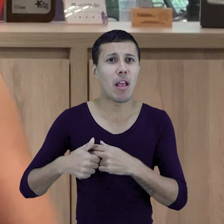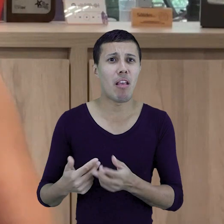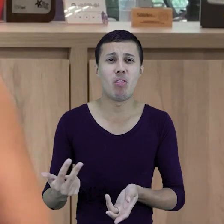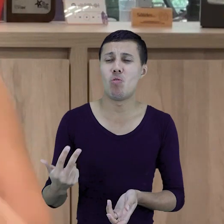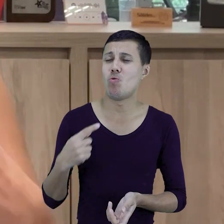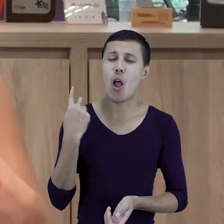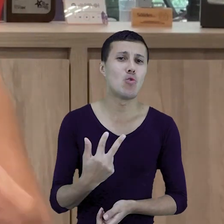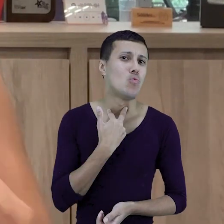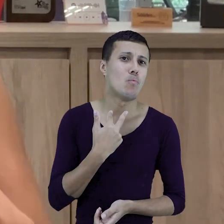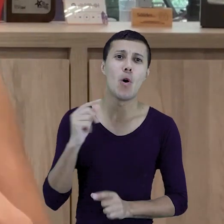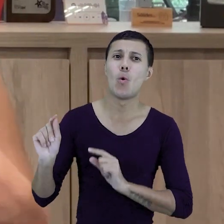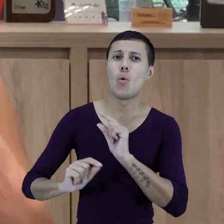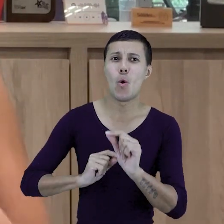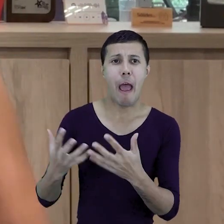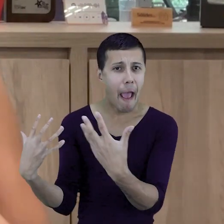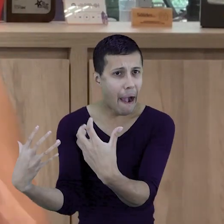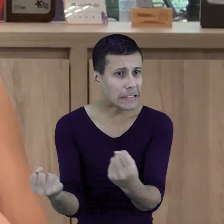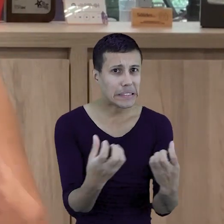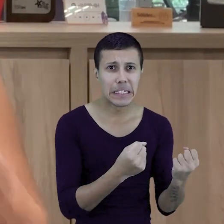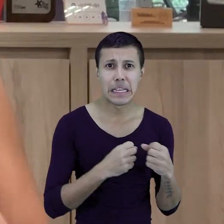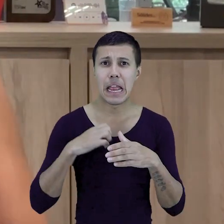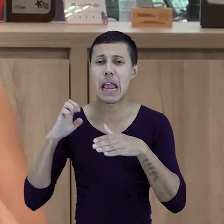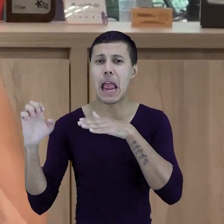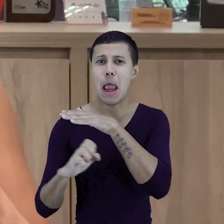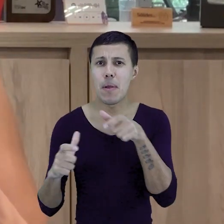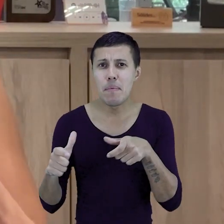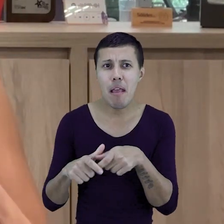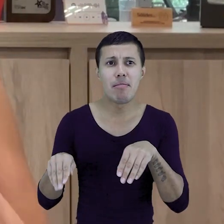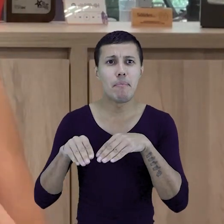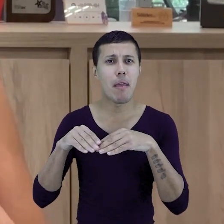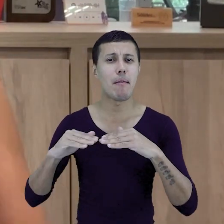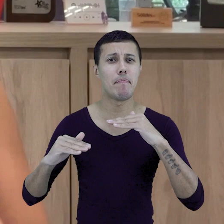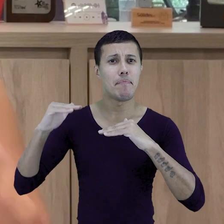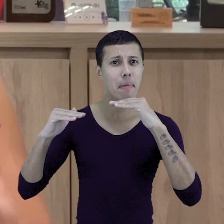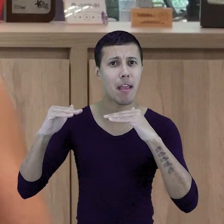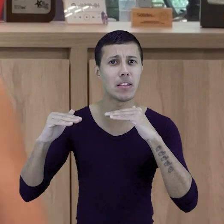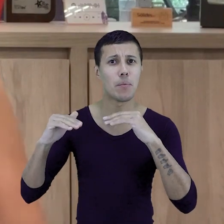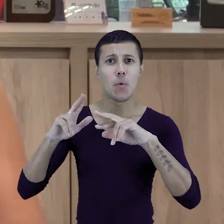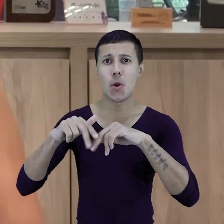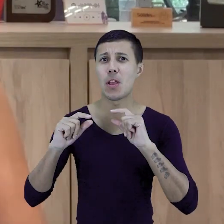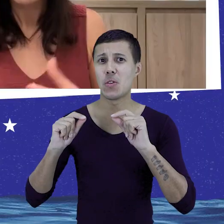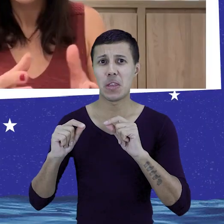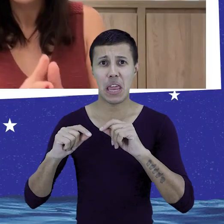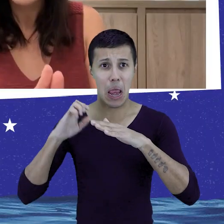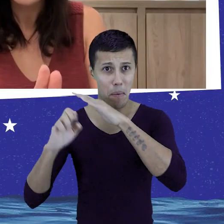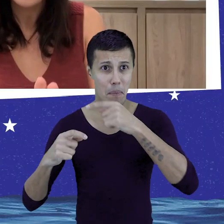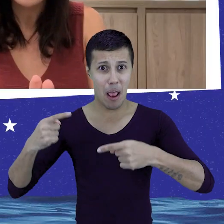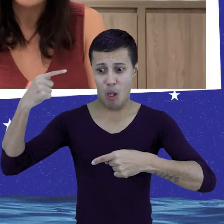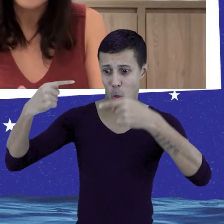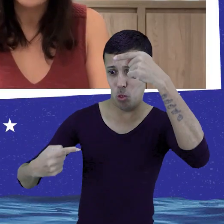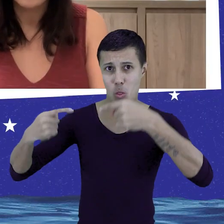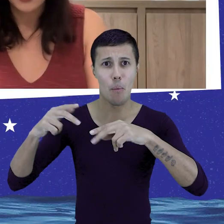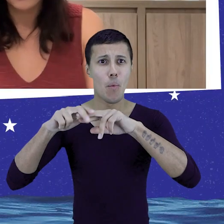mais permitir que as pequenas e médias não sejam empresas competitivas. Porque não é nem